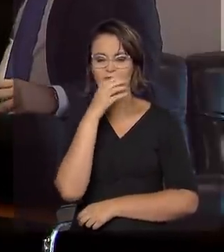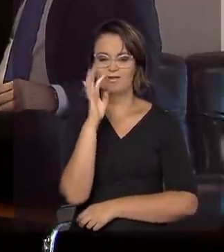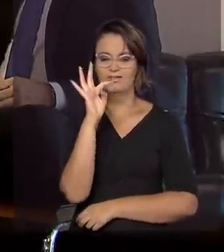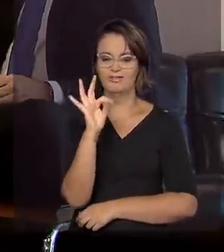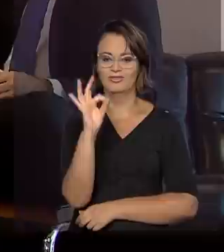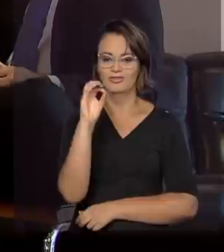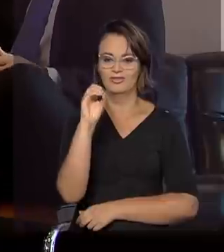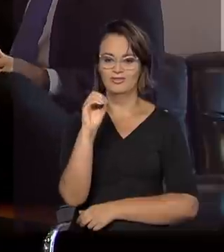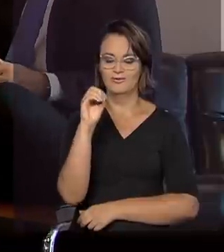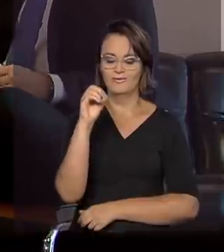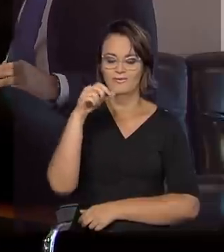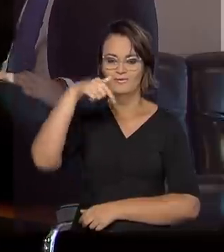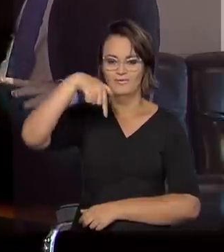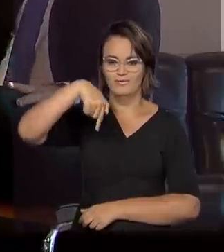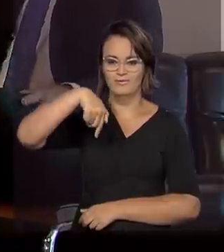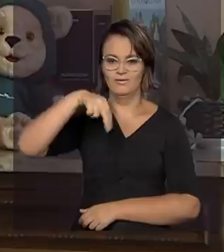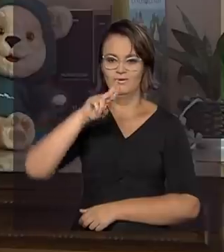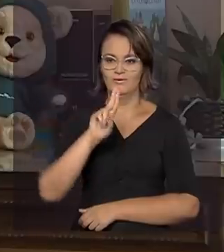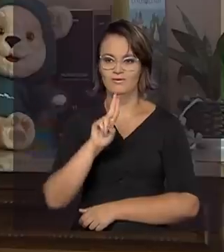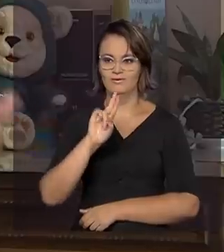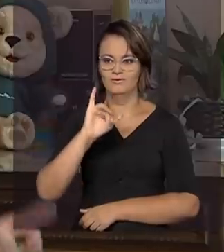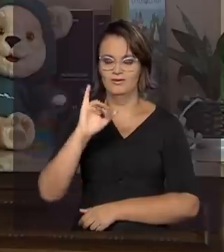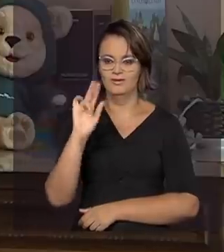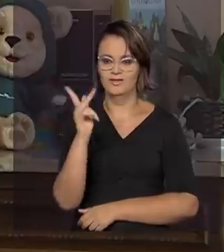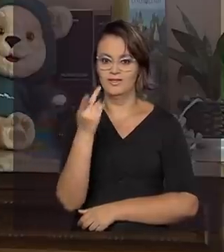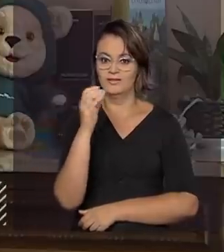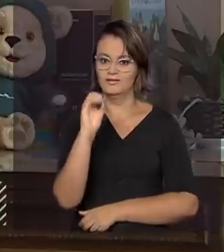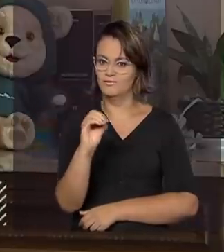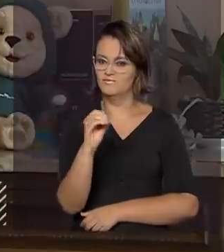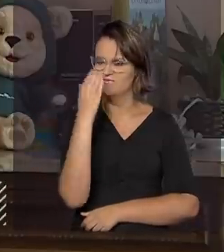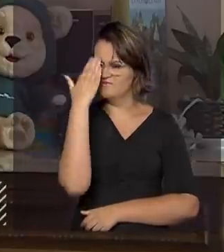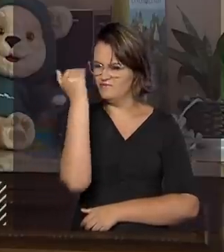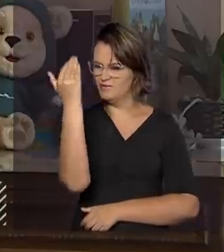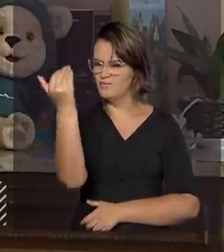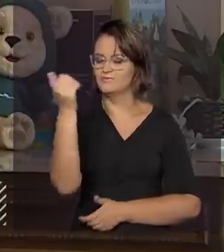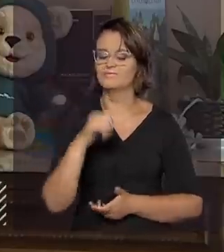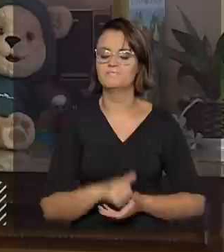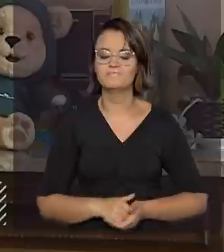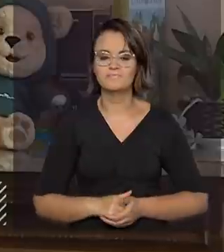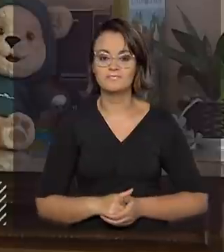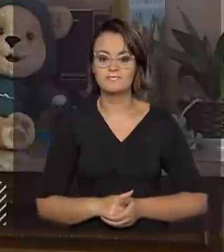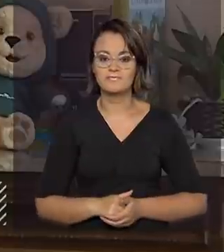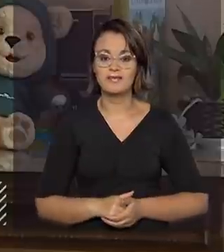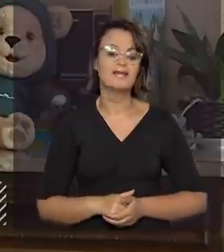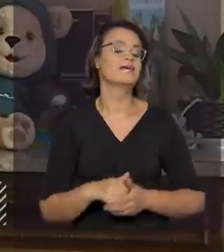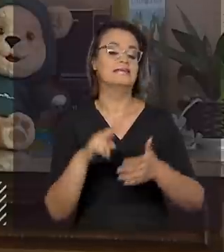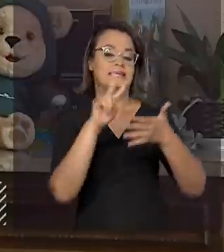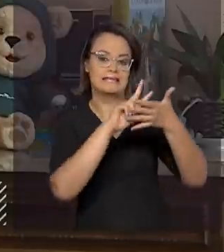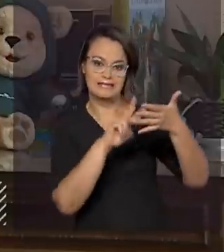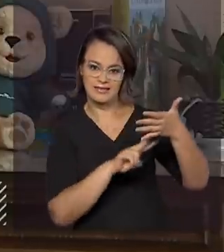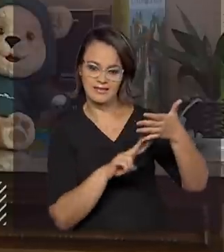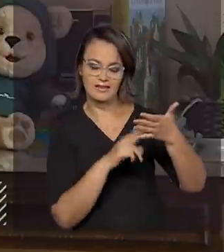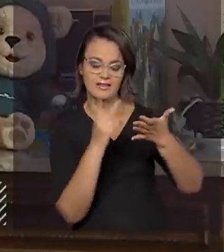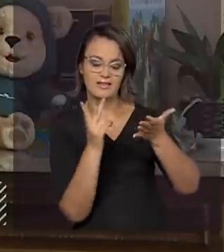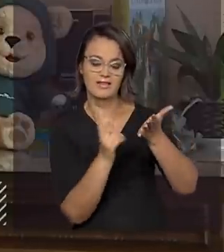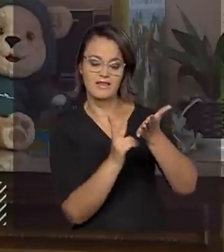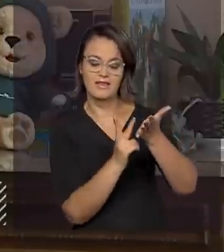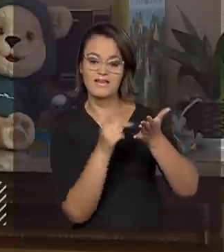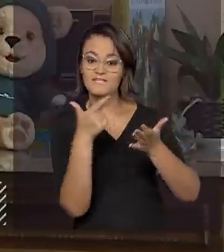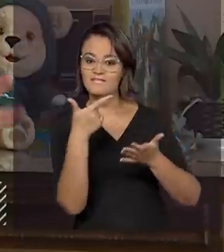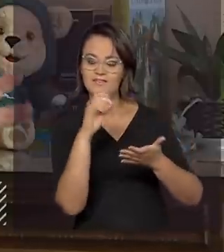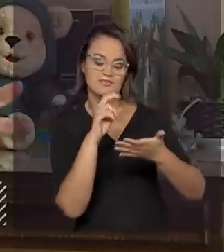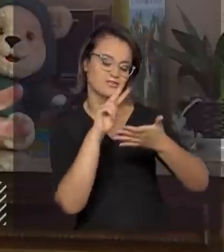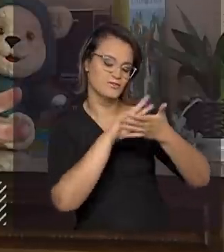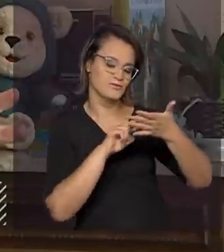brasileiro consagrado, renomado, que dispensa apresentações. Toquinho, então, ele lê 20 fábulas